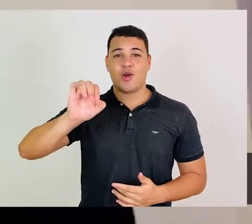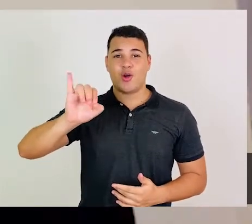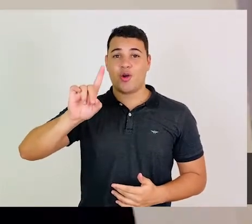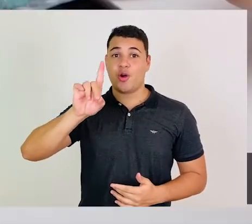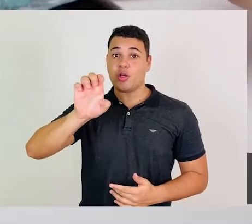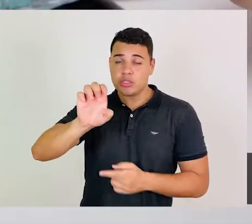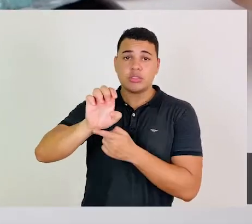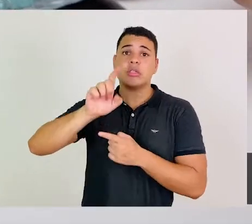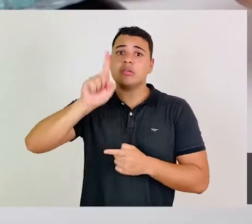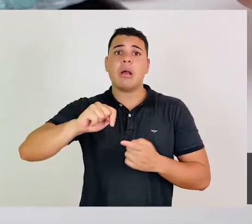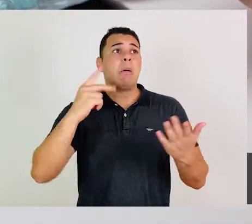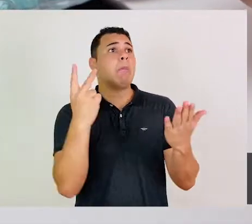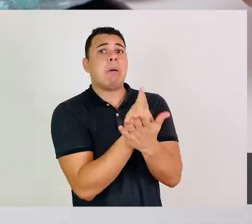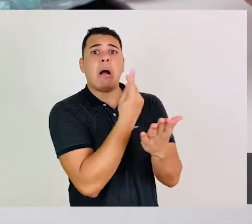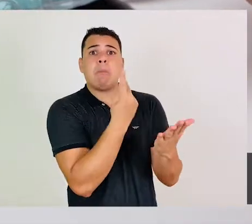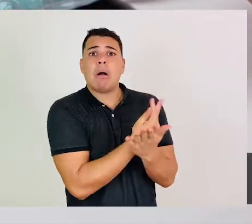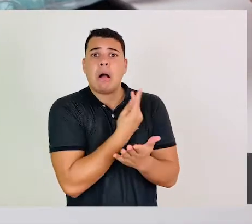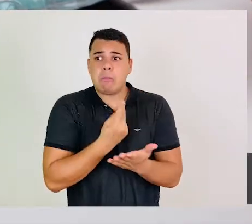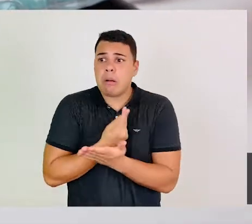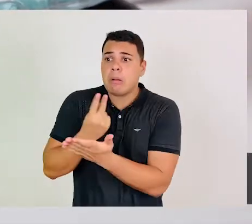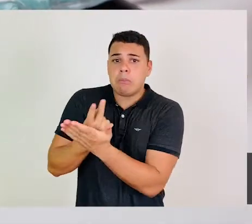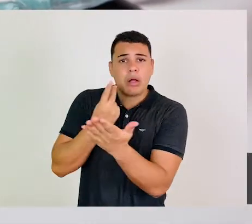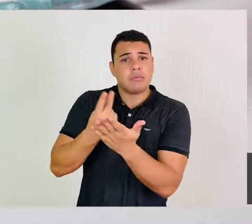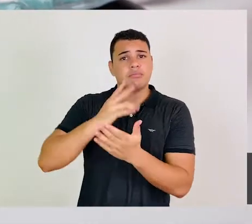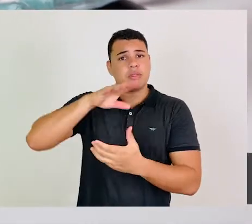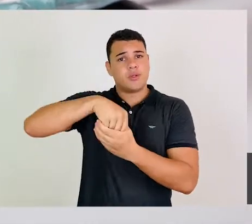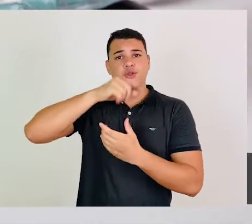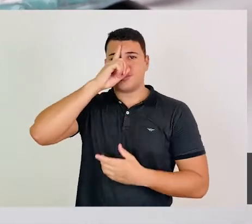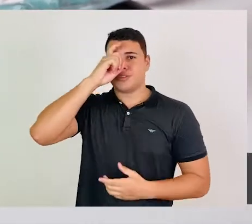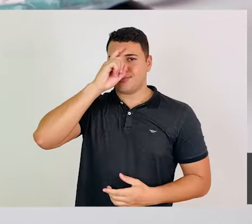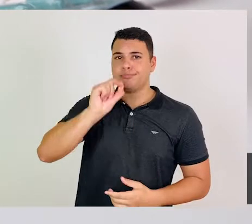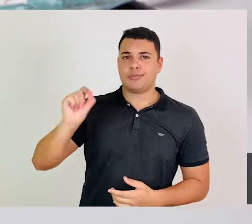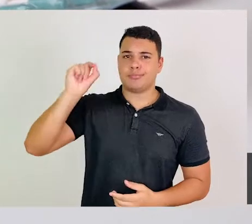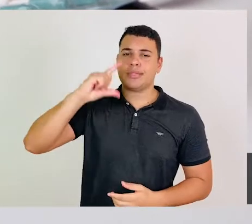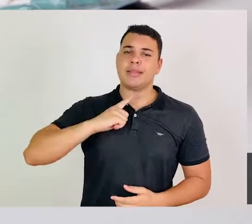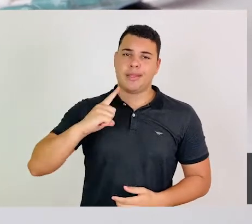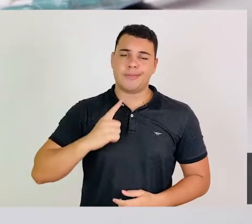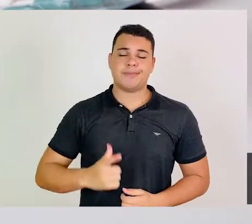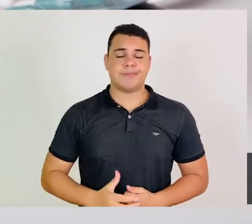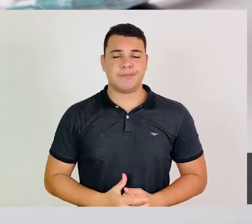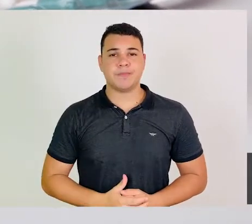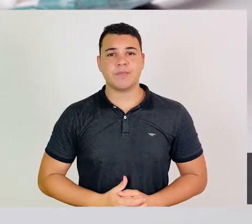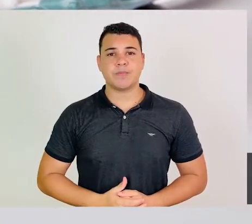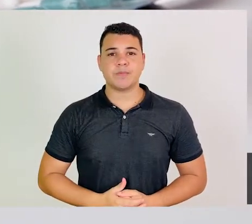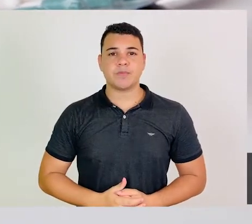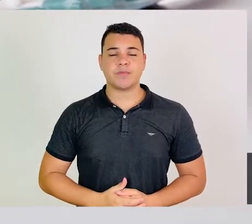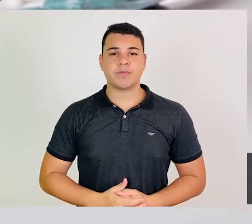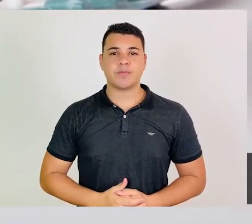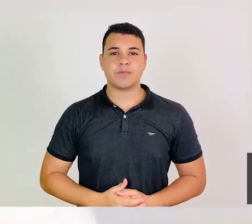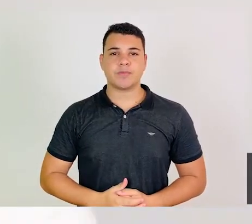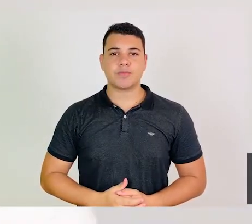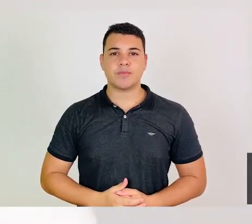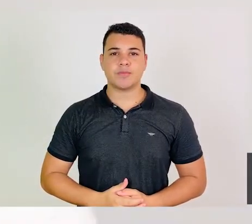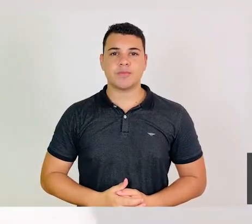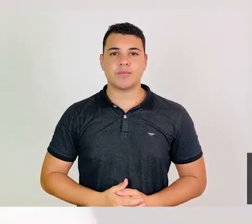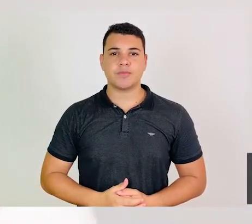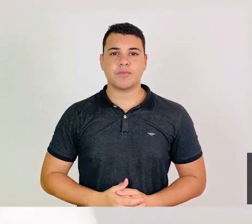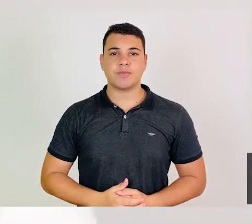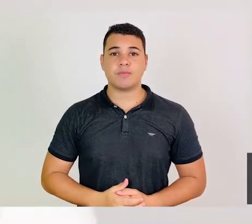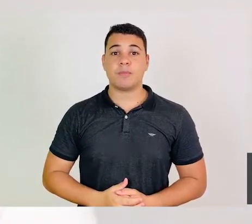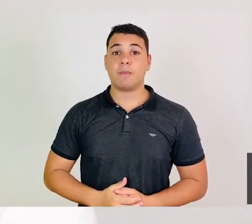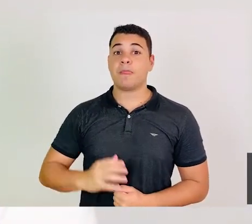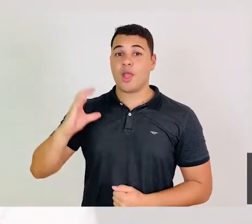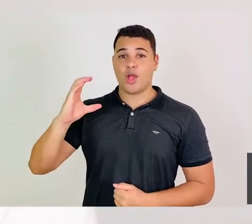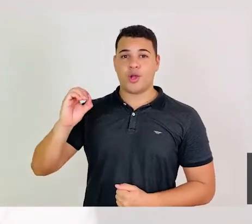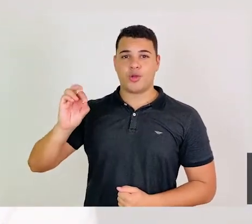da hipófise. Outra glândula que pode ser alterada no paciente com COVID-19 é a tireoide. Então, essas